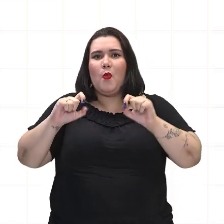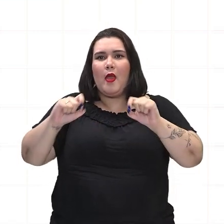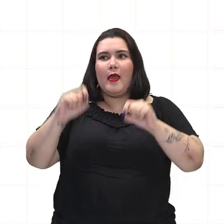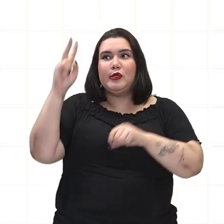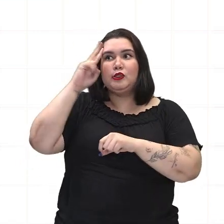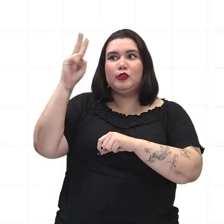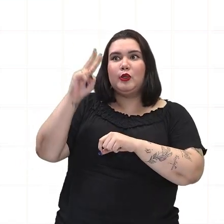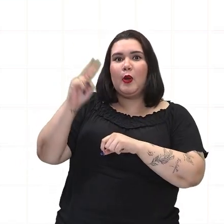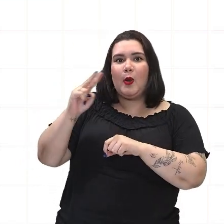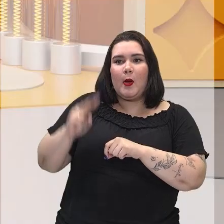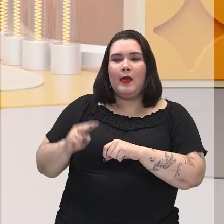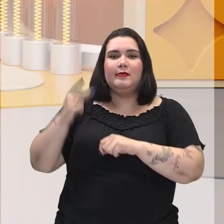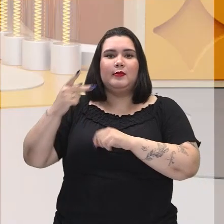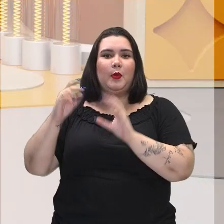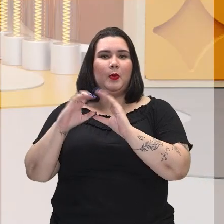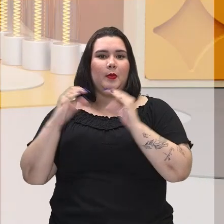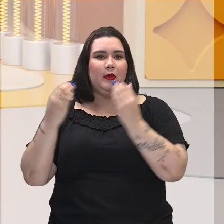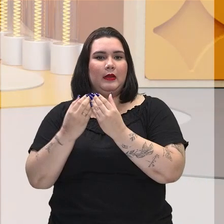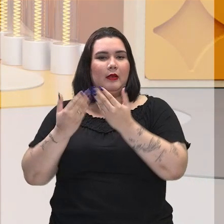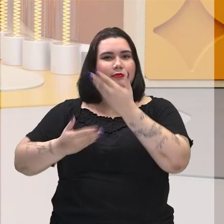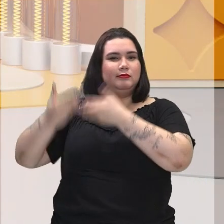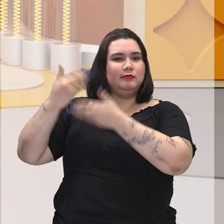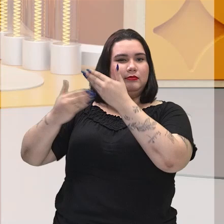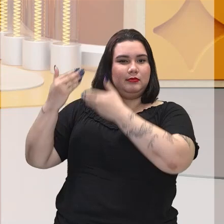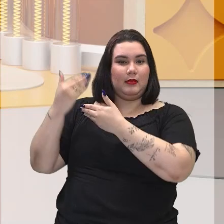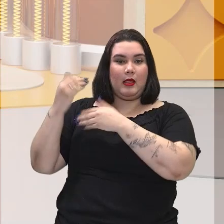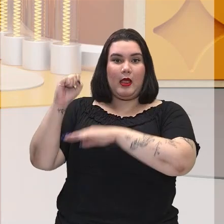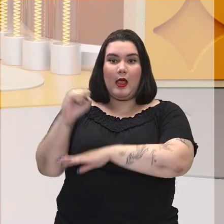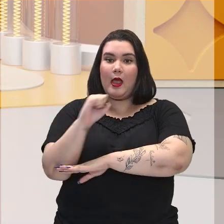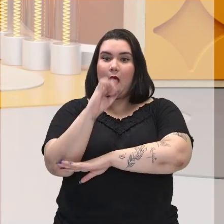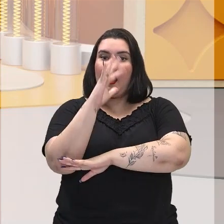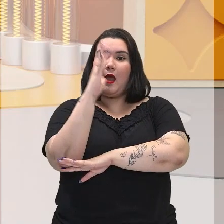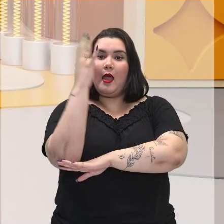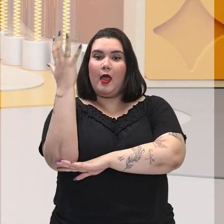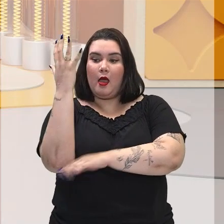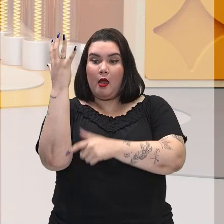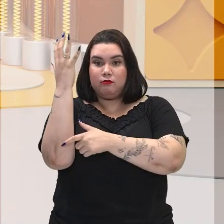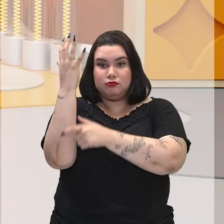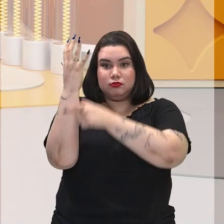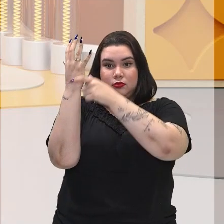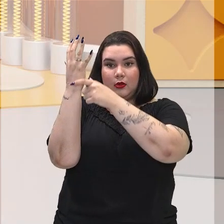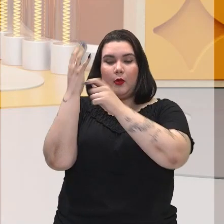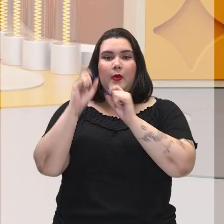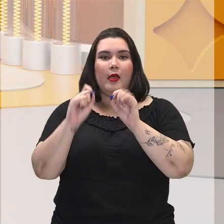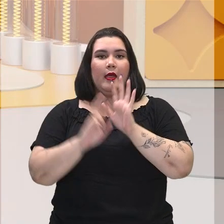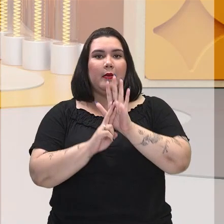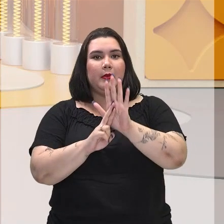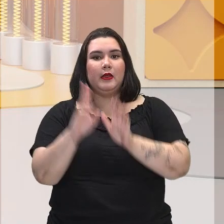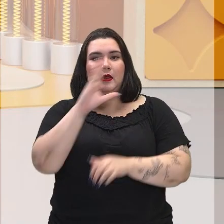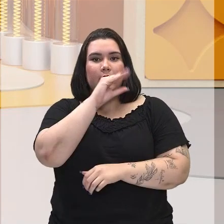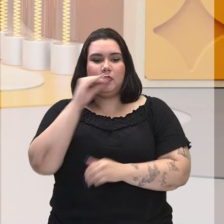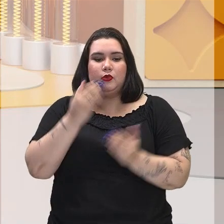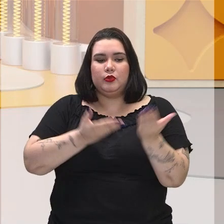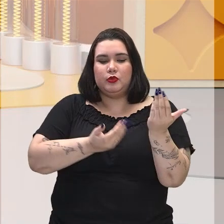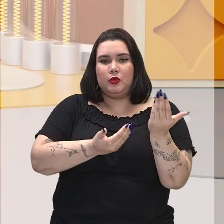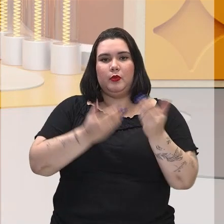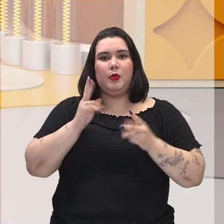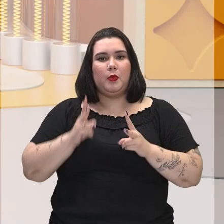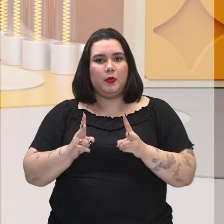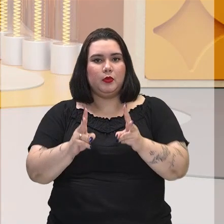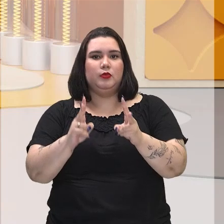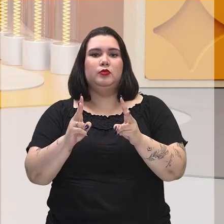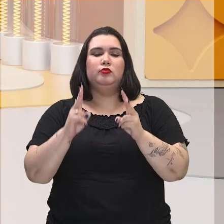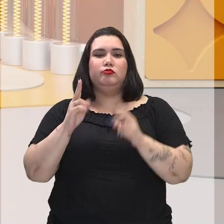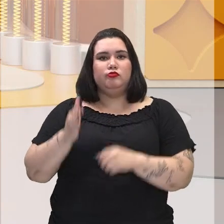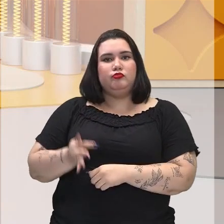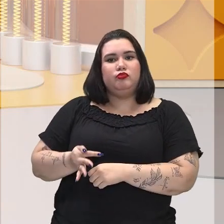ancestrais da comunidade, e o tronco que cresce representa as crianças e os jovens que também continuam em contínuo